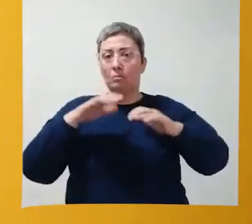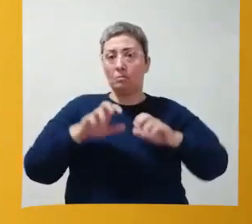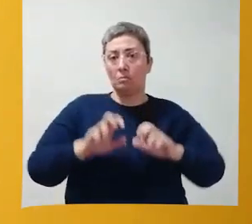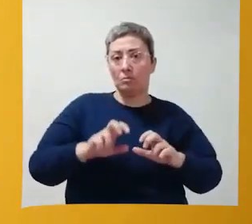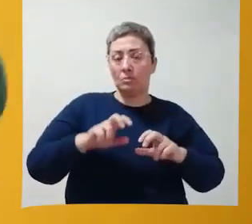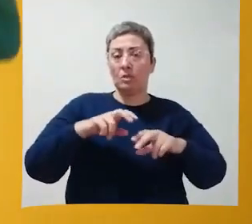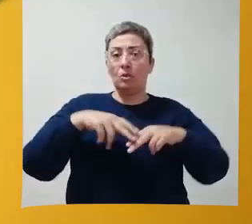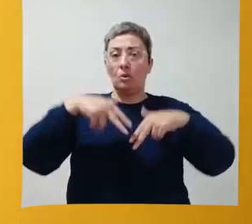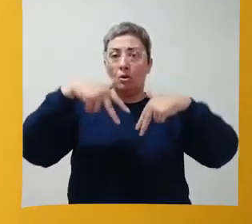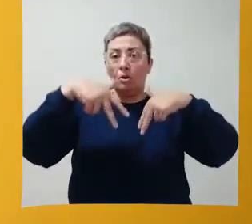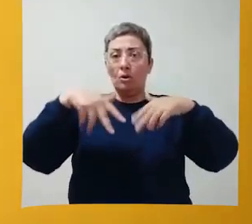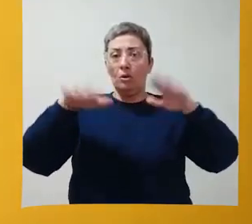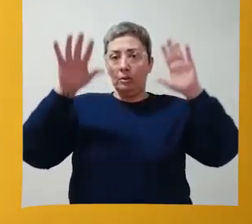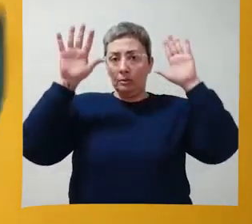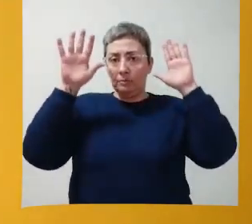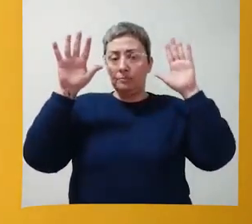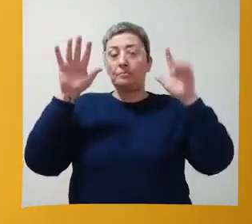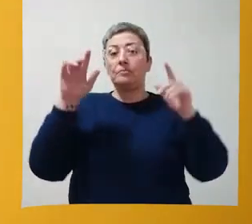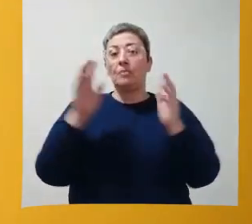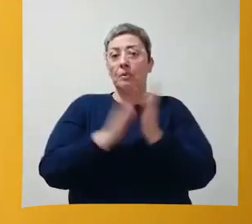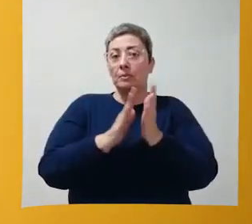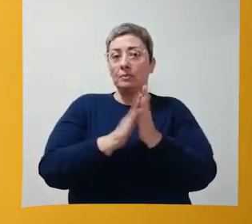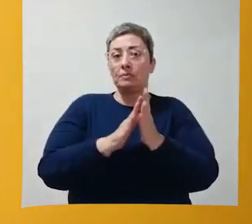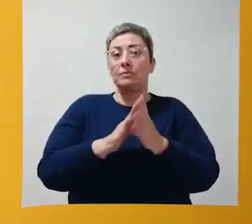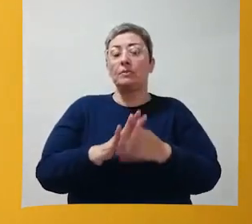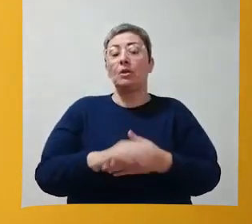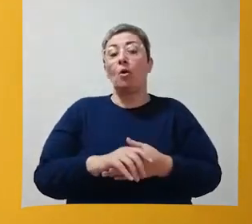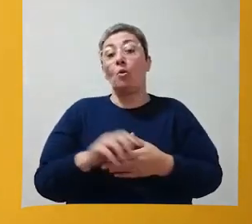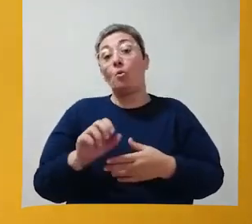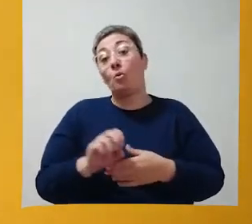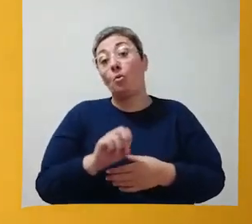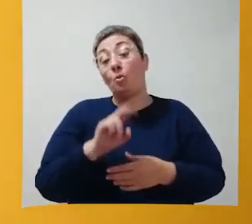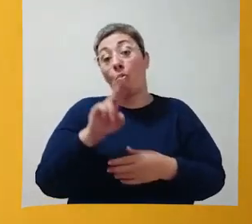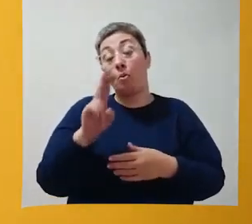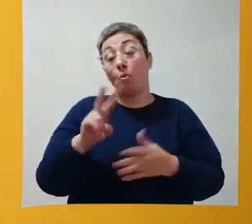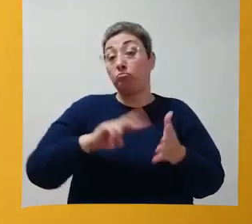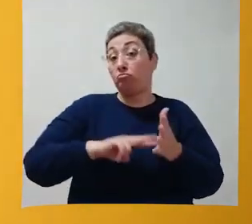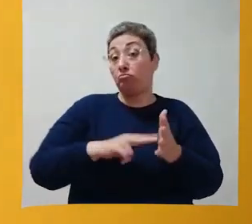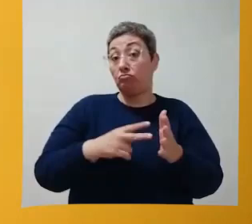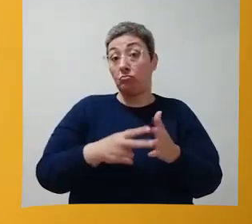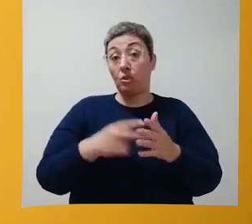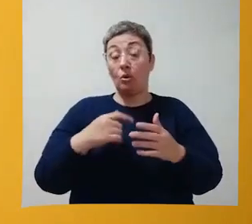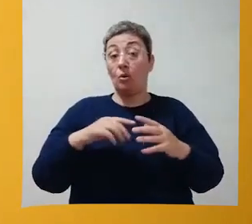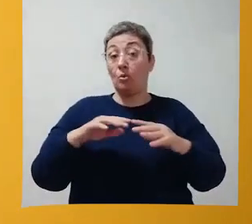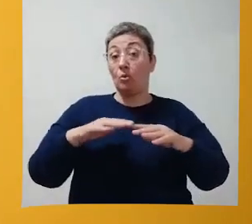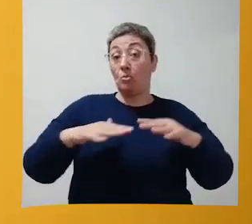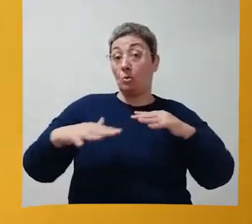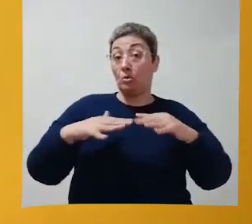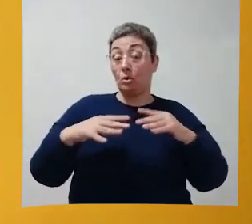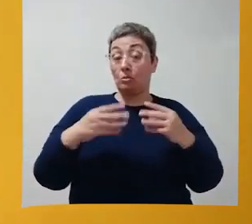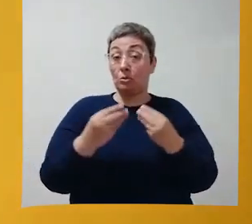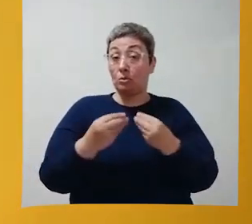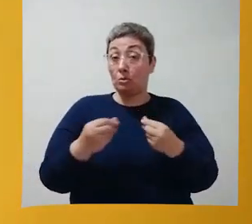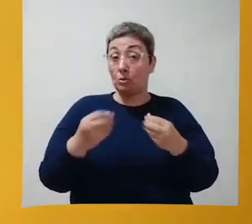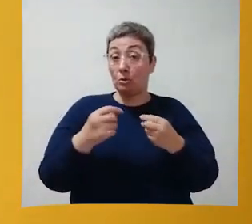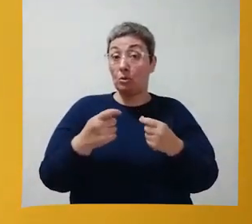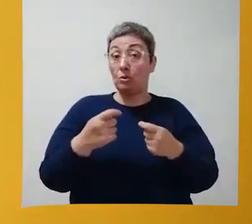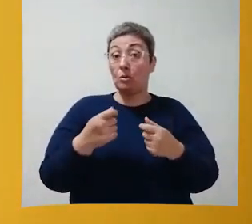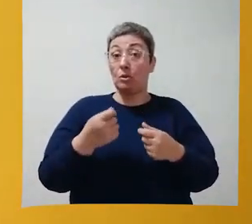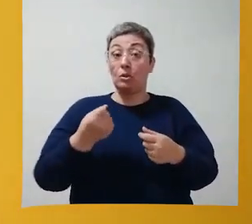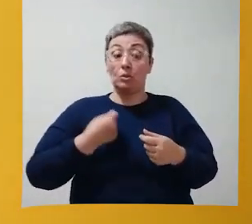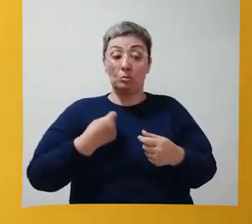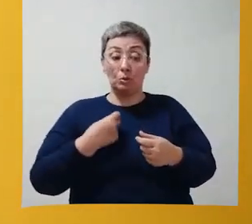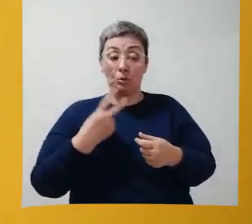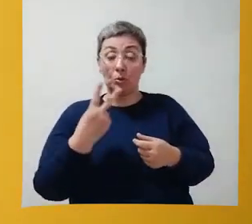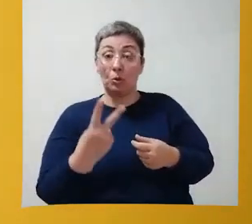abaixar, levantar as mãos, bater palmas. Ou seja, motora fina, né? Fazer o número